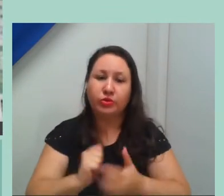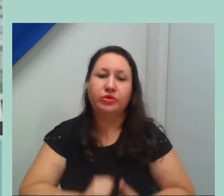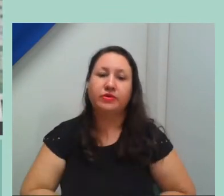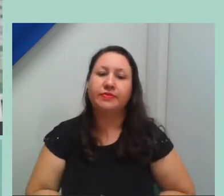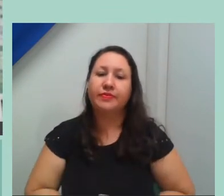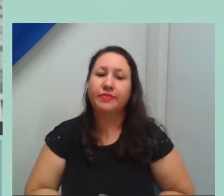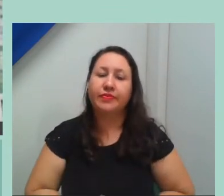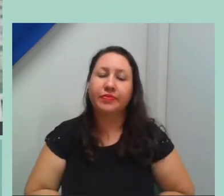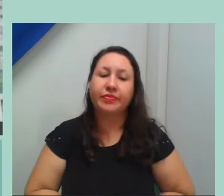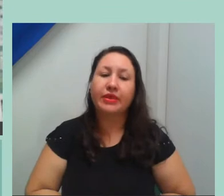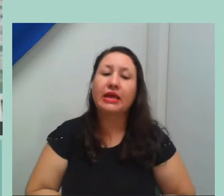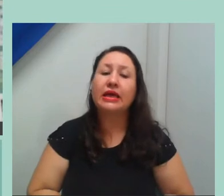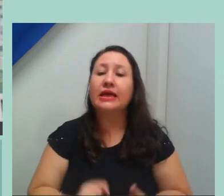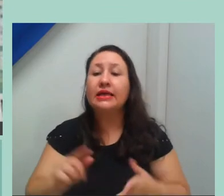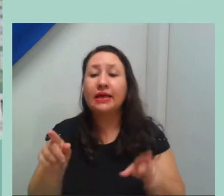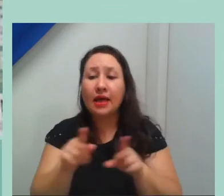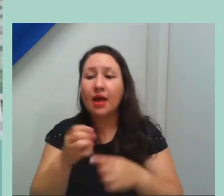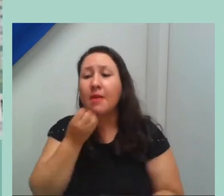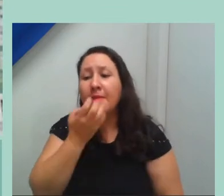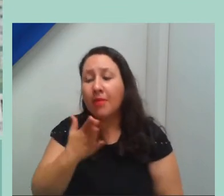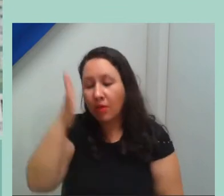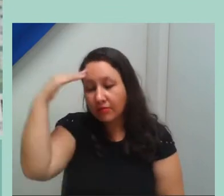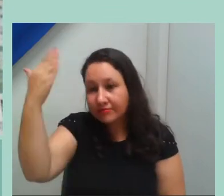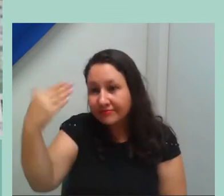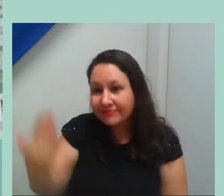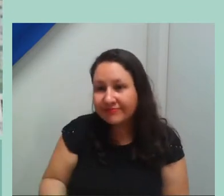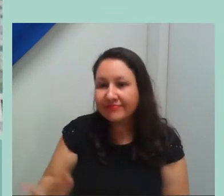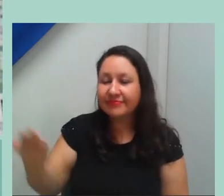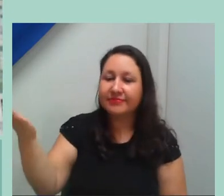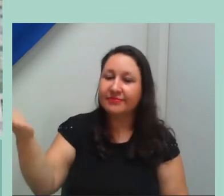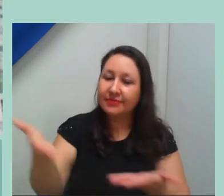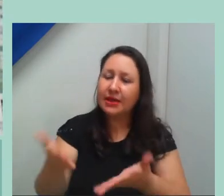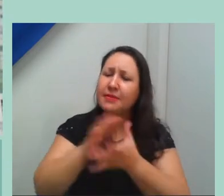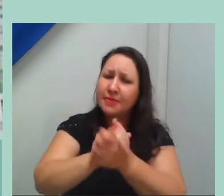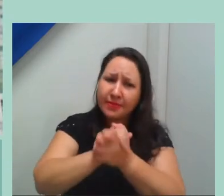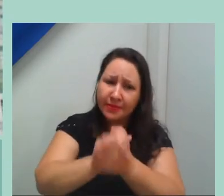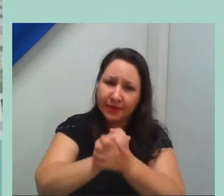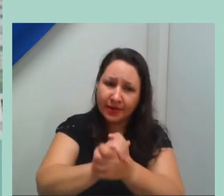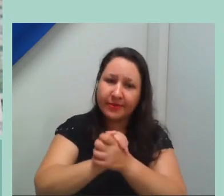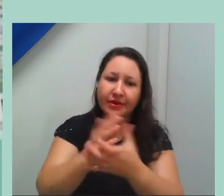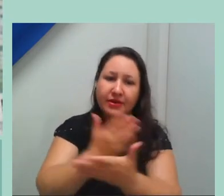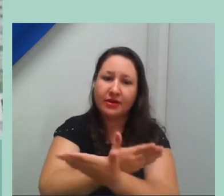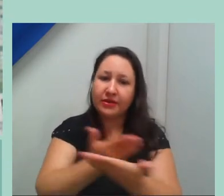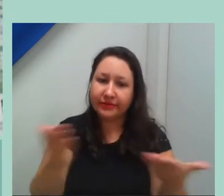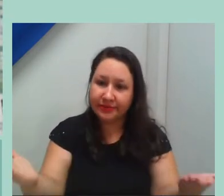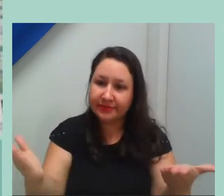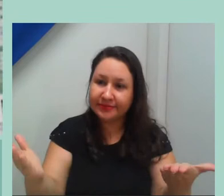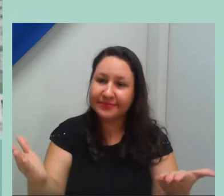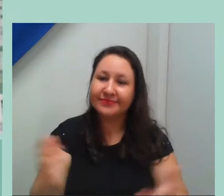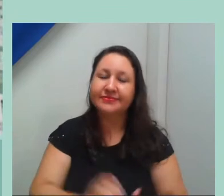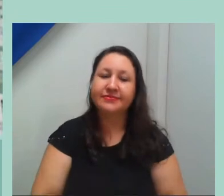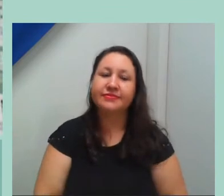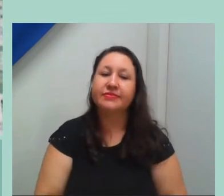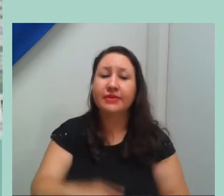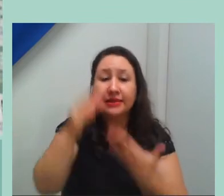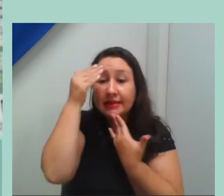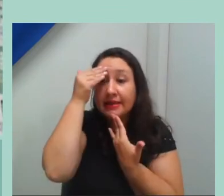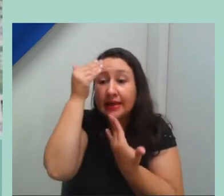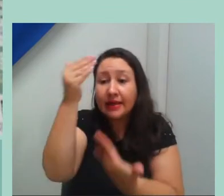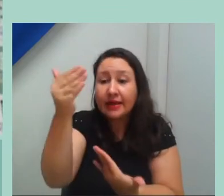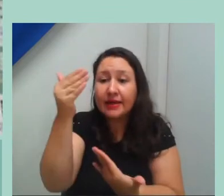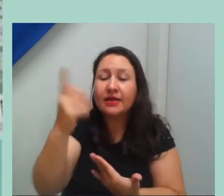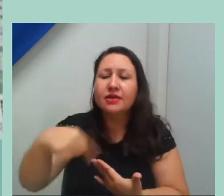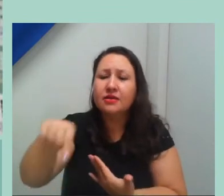é uma honra estar aqui com vocês, parabenizo a todos pela organização do evento, agradeço a atenção dos